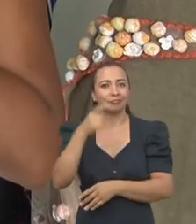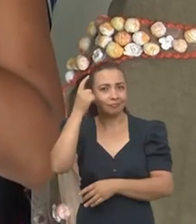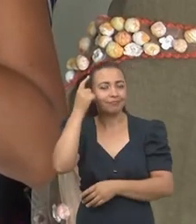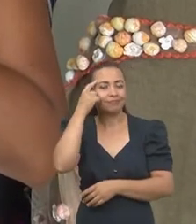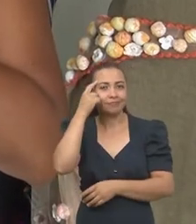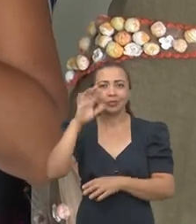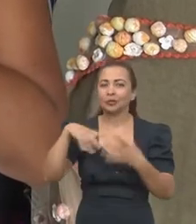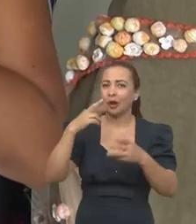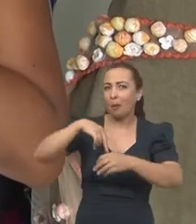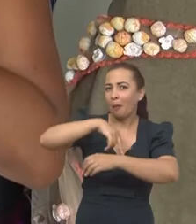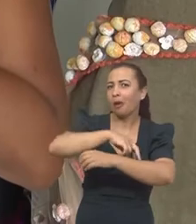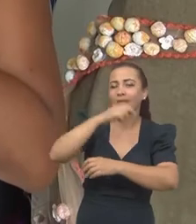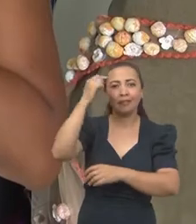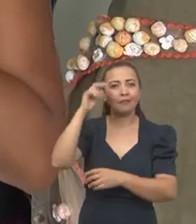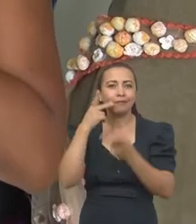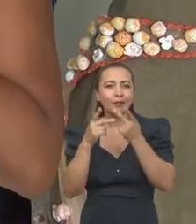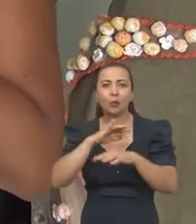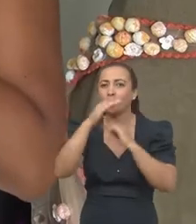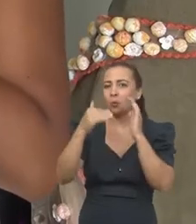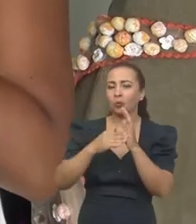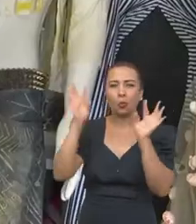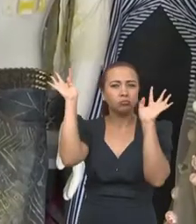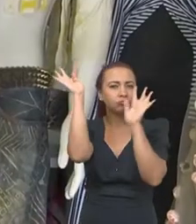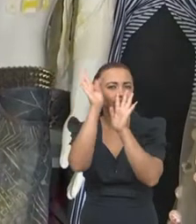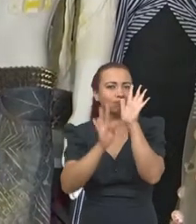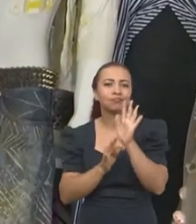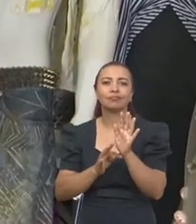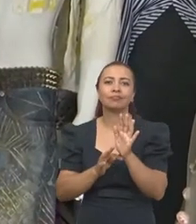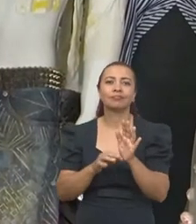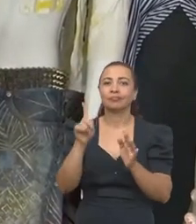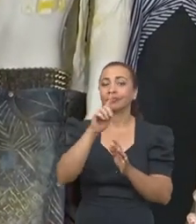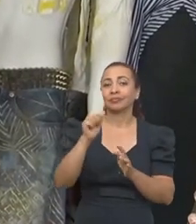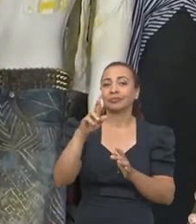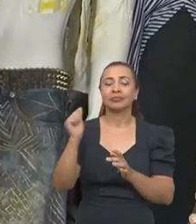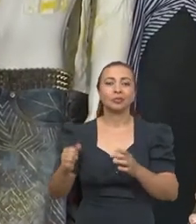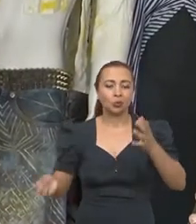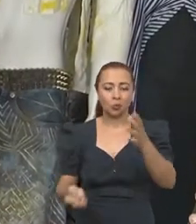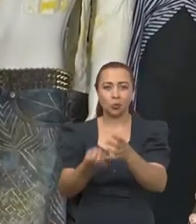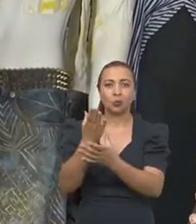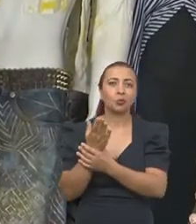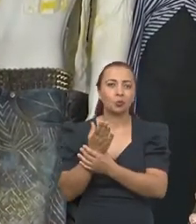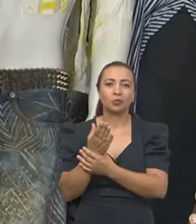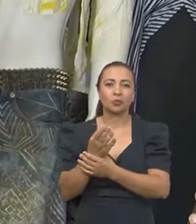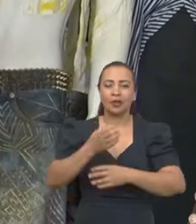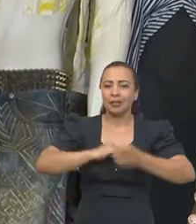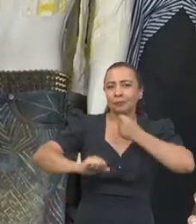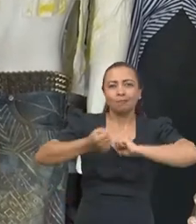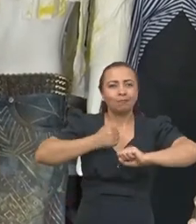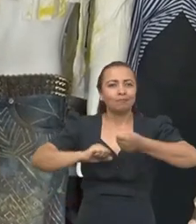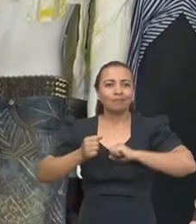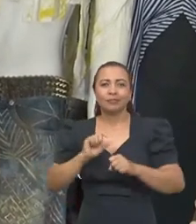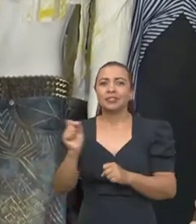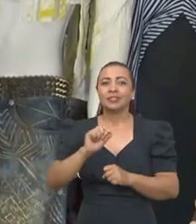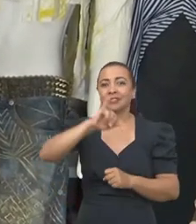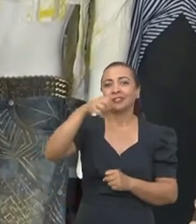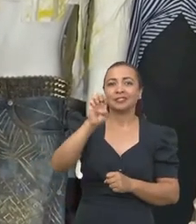Quando a gente fala em moda, gente fala também em todo esse contexto. A Zarina surge através de uma inquietação de